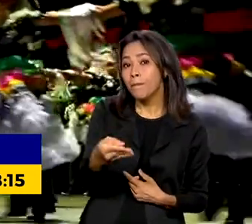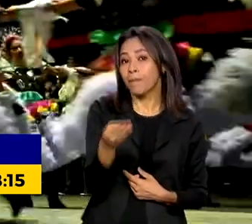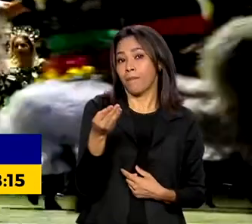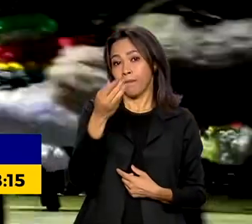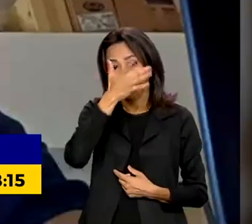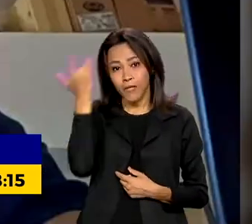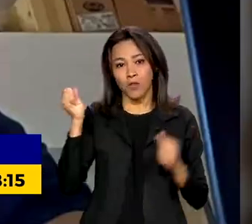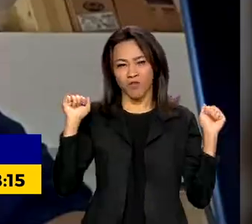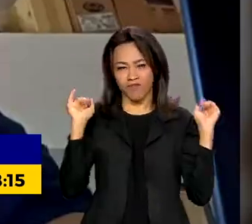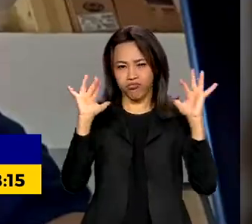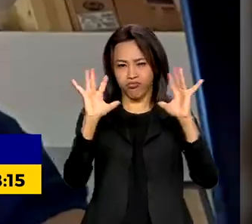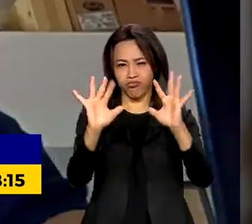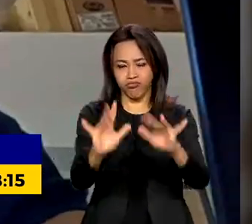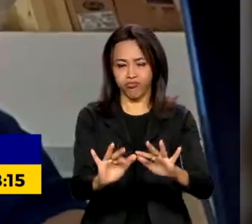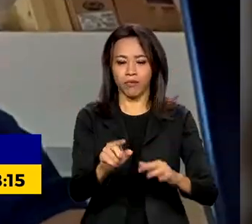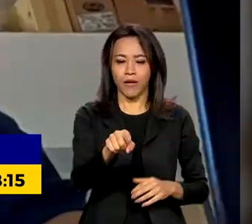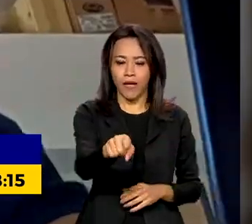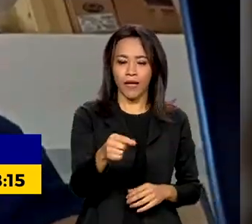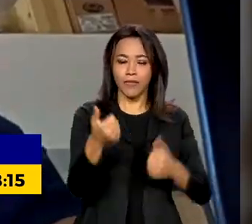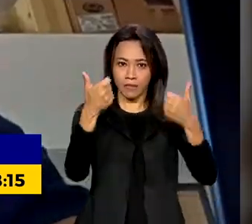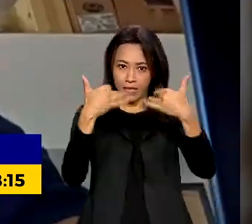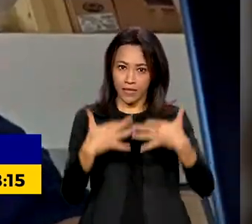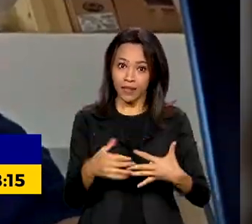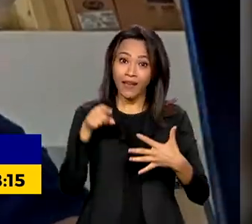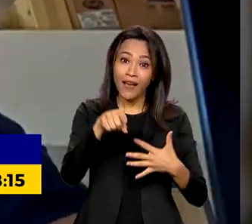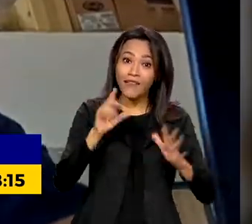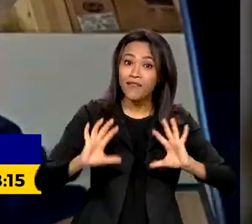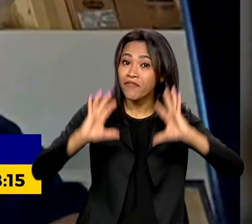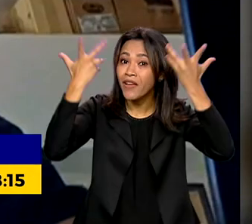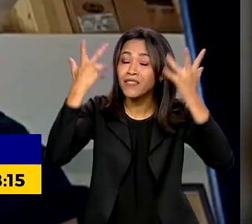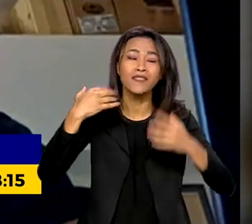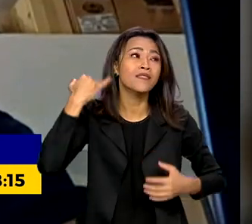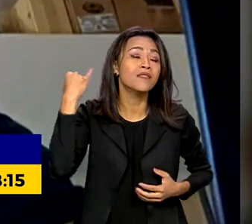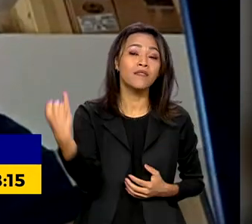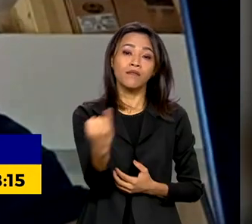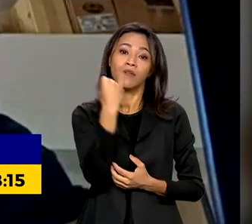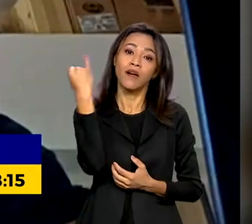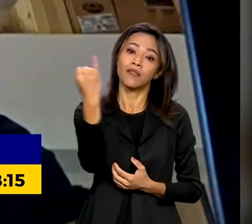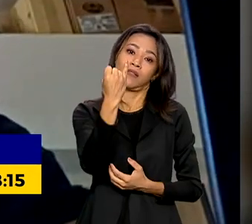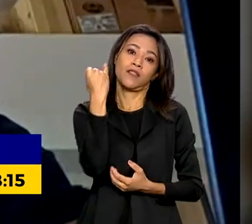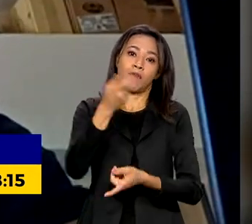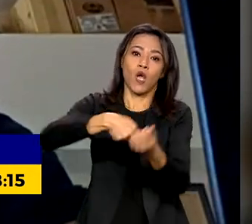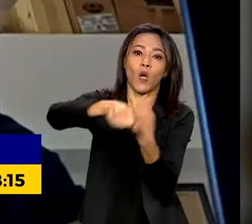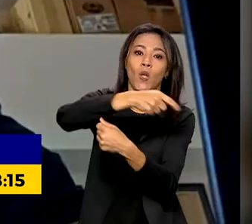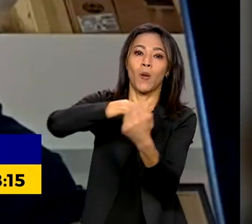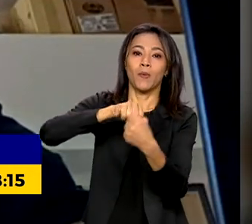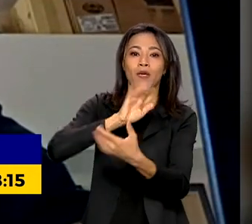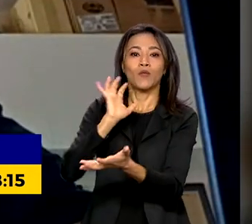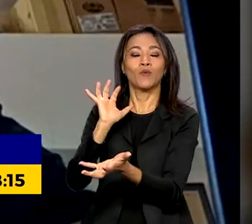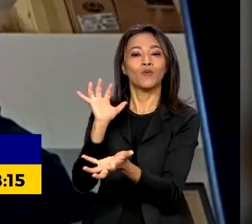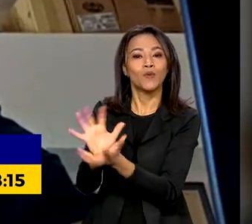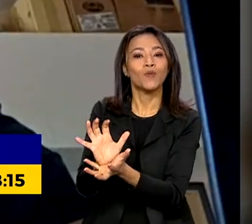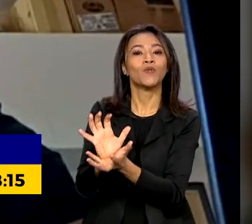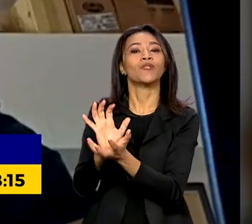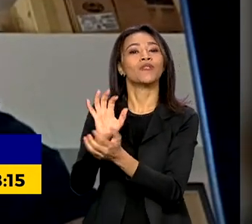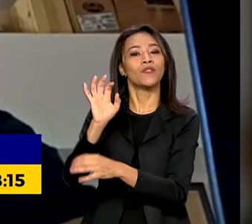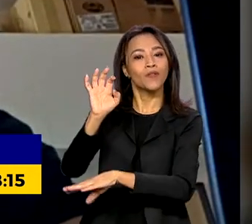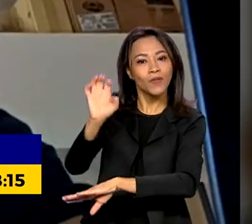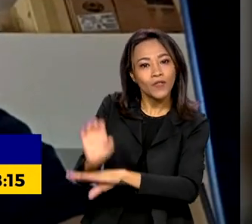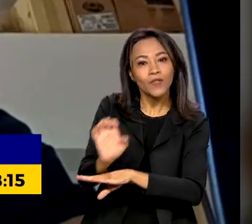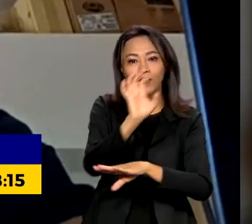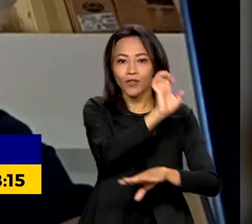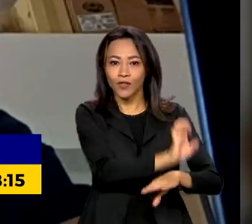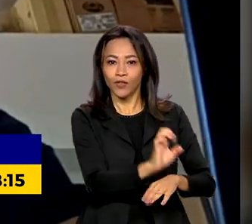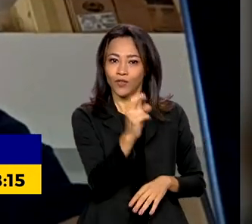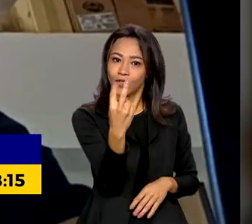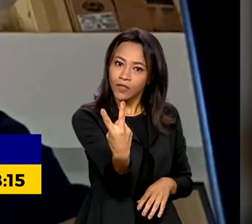Essa festa é fundamental para a economia daquela região, onde há uma